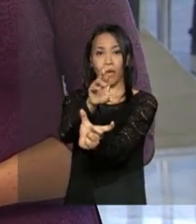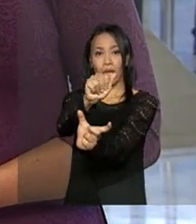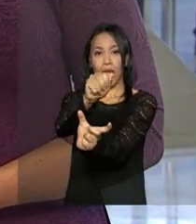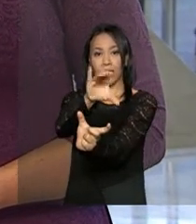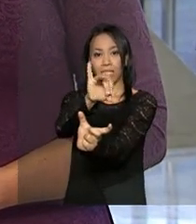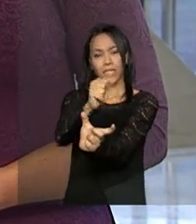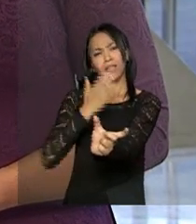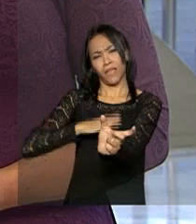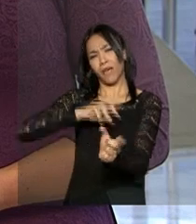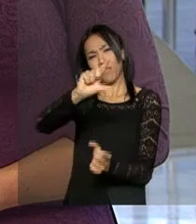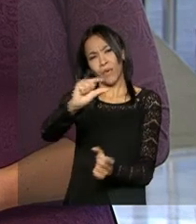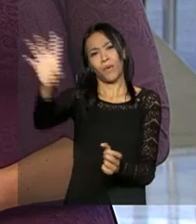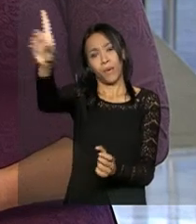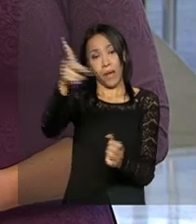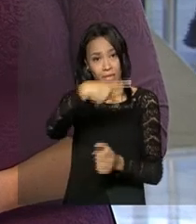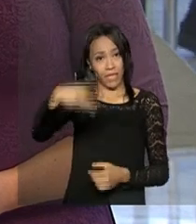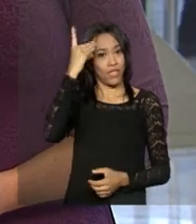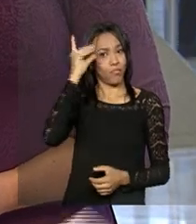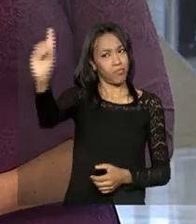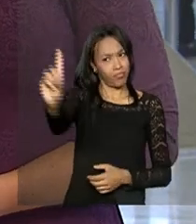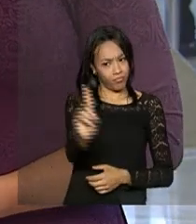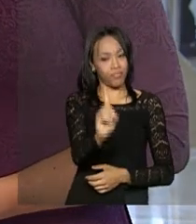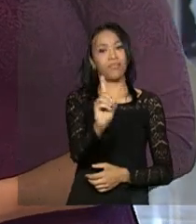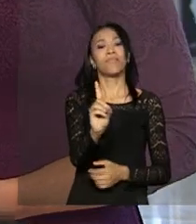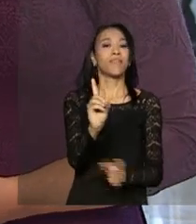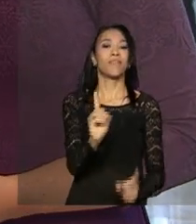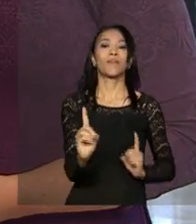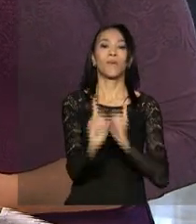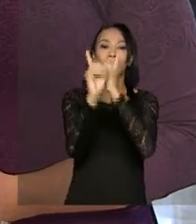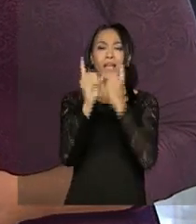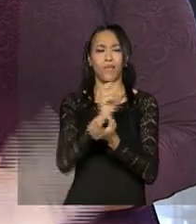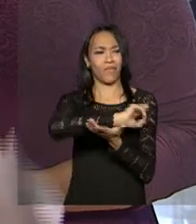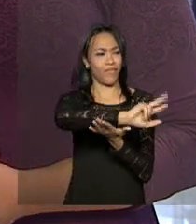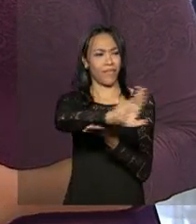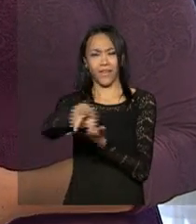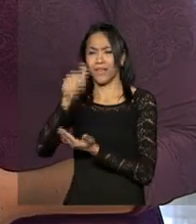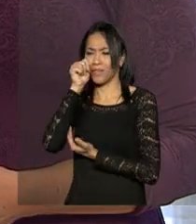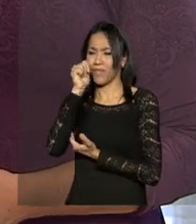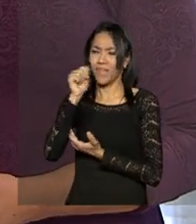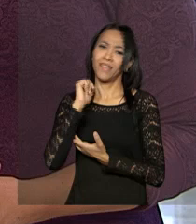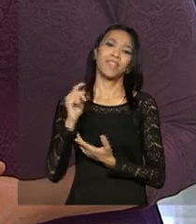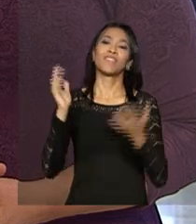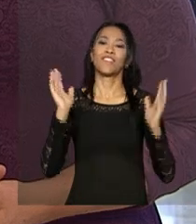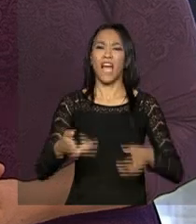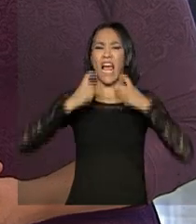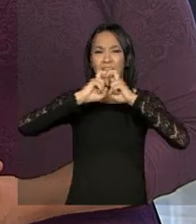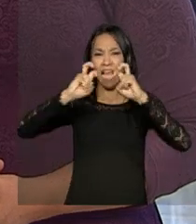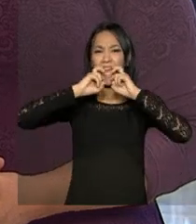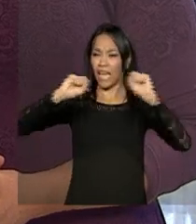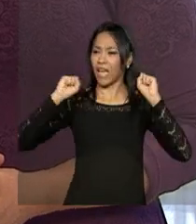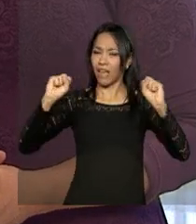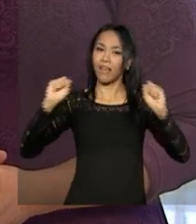presidenta Dilma Rousseff vai descer aqui para o Salão Nobre e encontrar com essas centenas de mulheres que já se manifestam